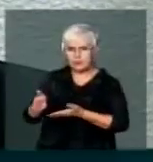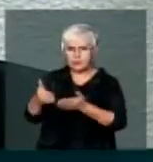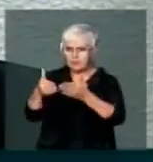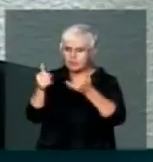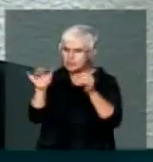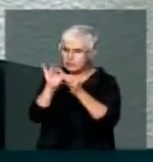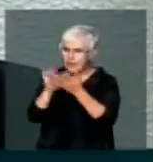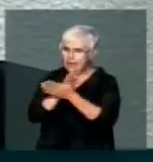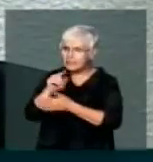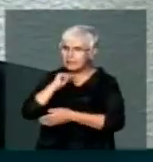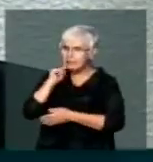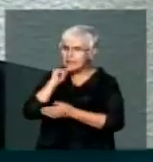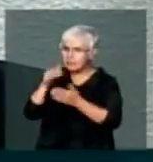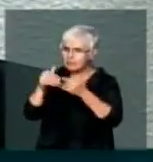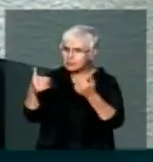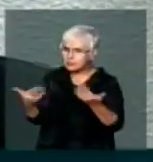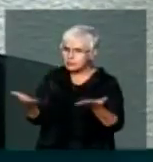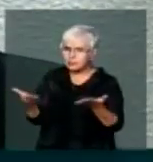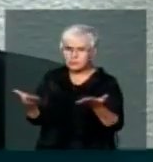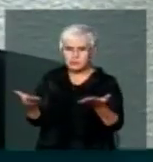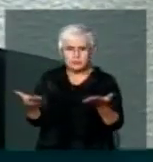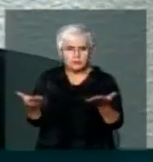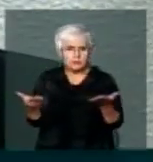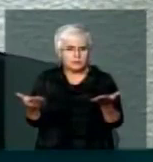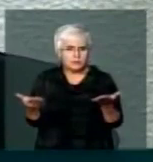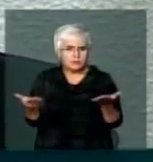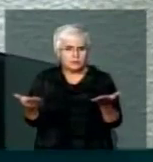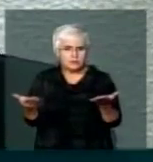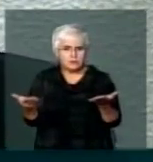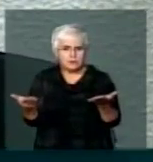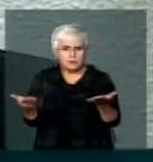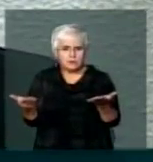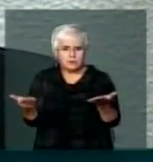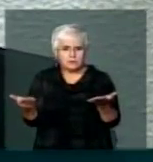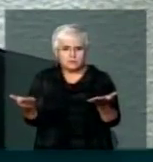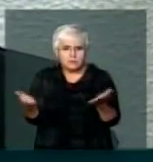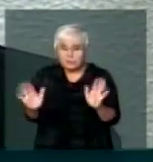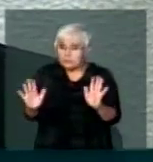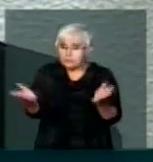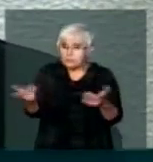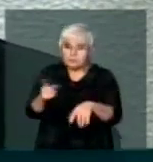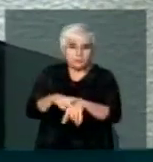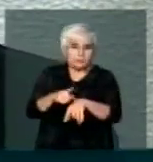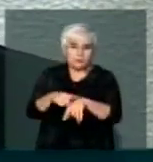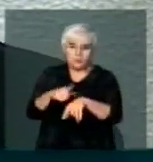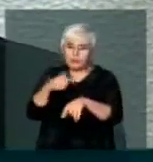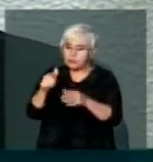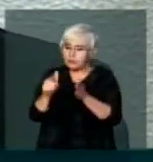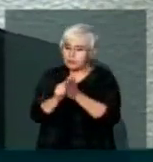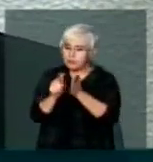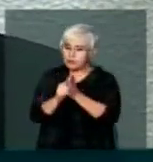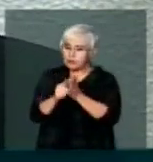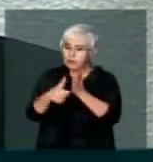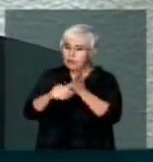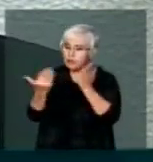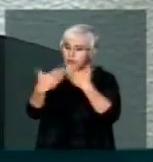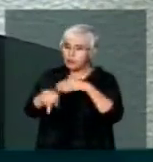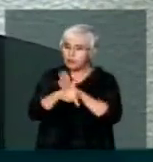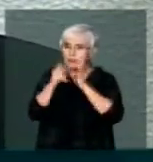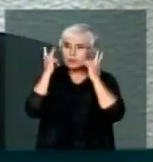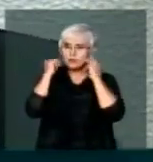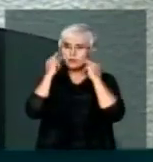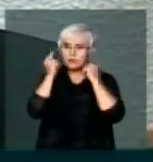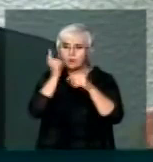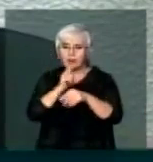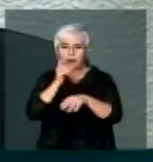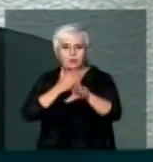requerimento Vossa senhoria não se lembra disso Não há problema nenhum de se lembrar Não, não... Não, porque isso era um documento normal Que era necessário para